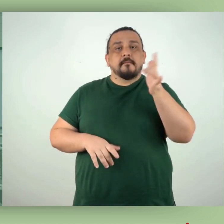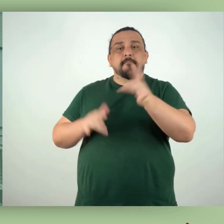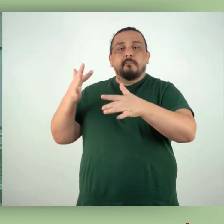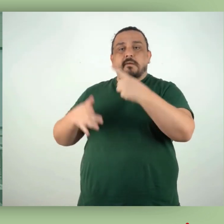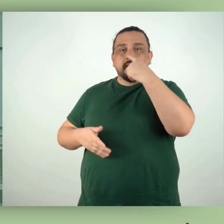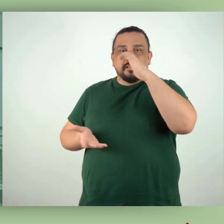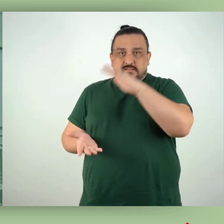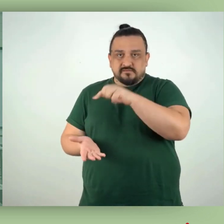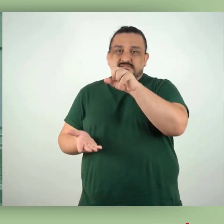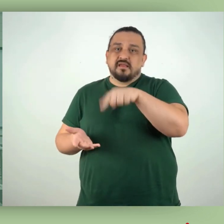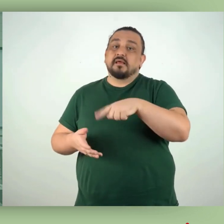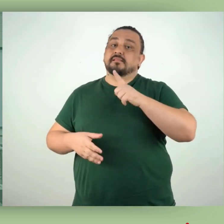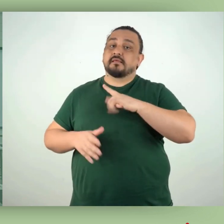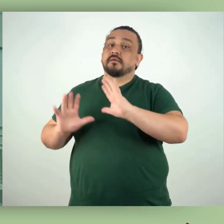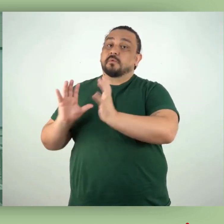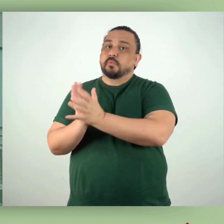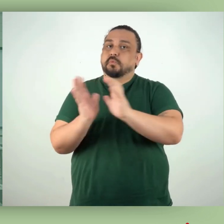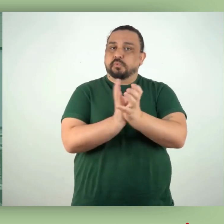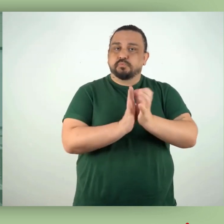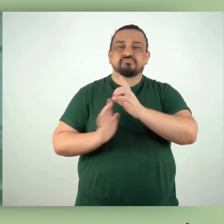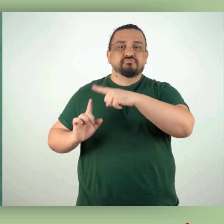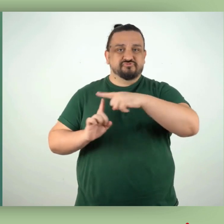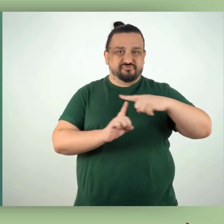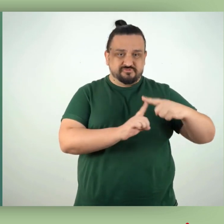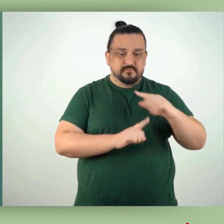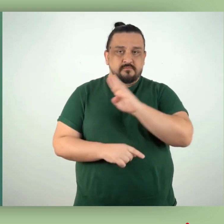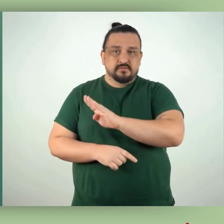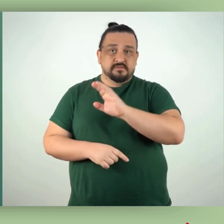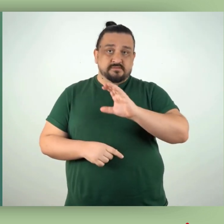saúde do grupo B, C, D e E.